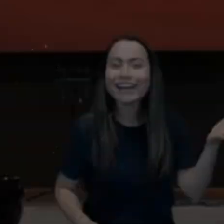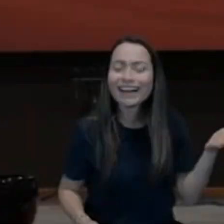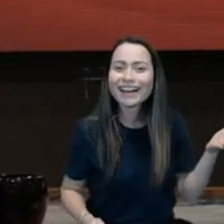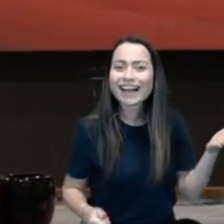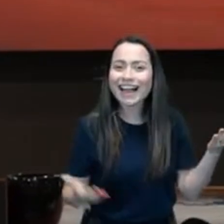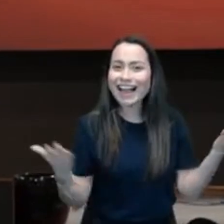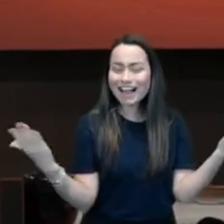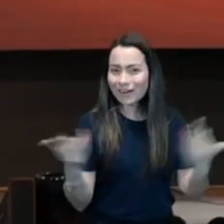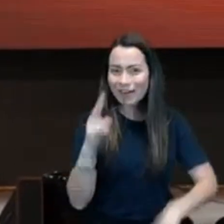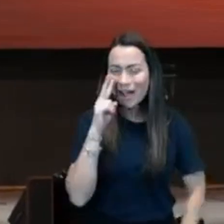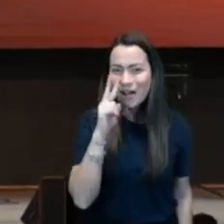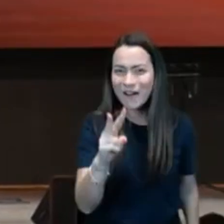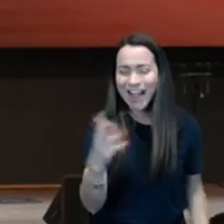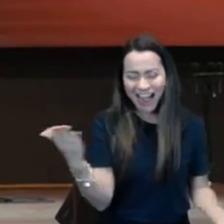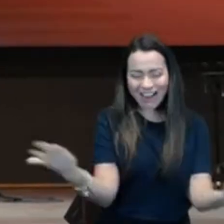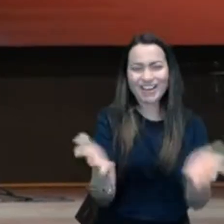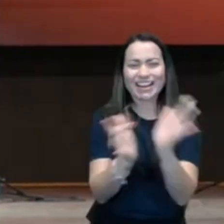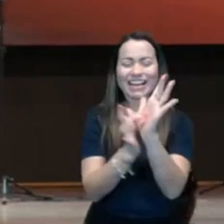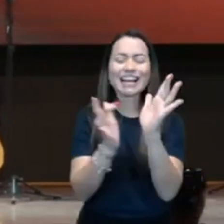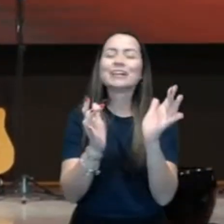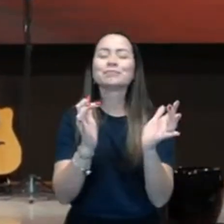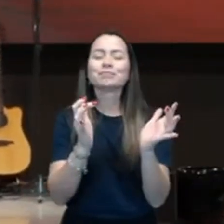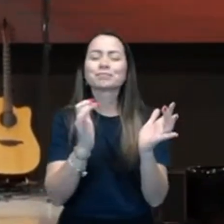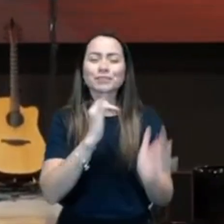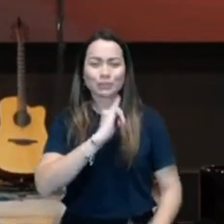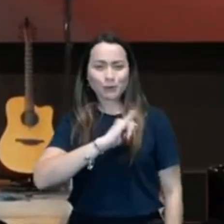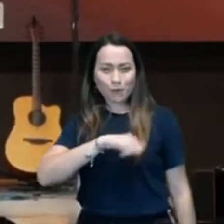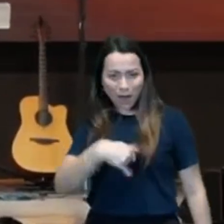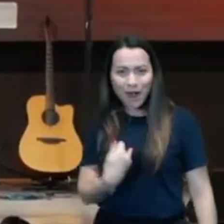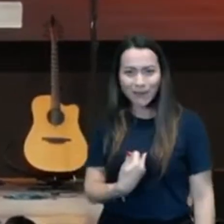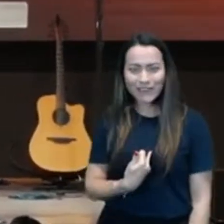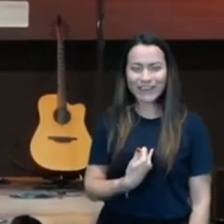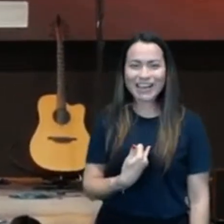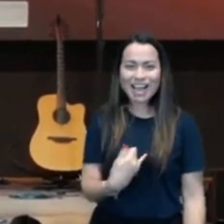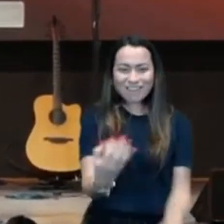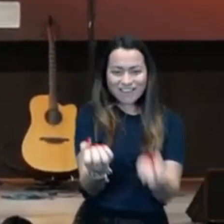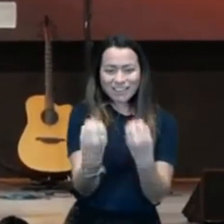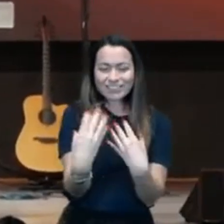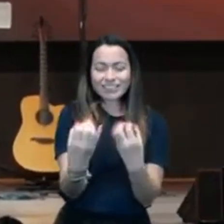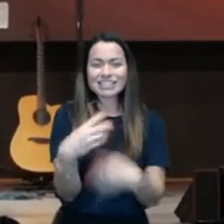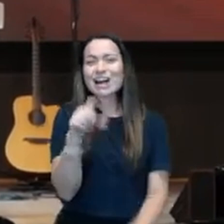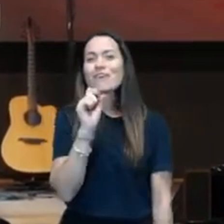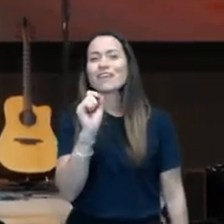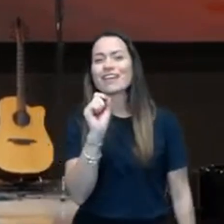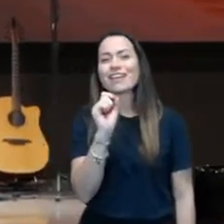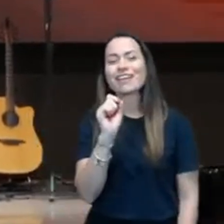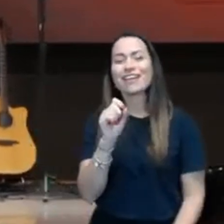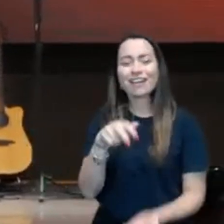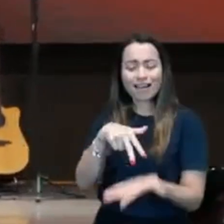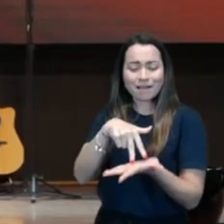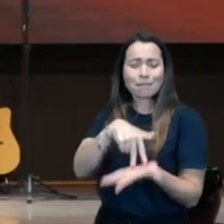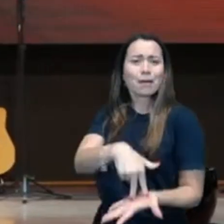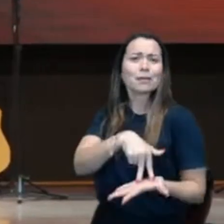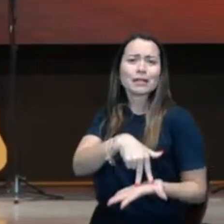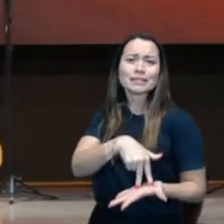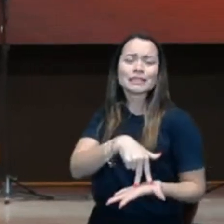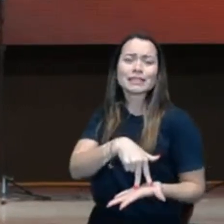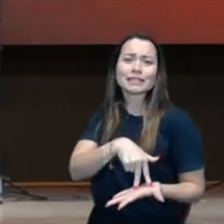João vai nos ensinar a permanecer. E qual a consequência de permanecer?